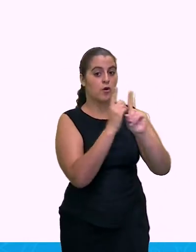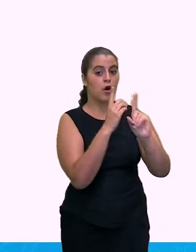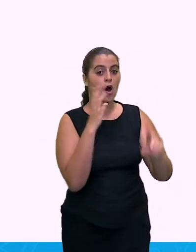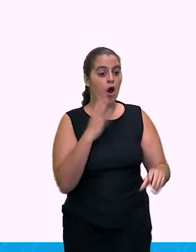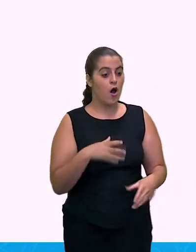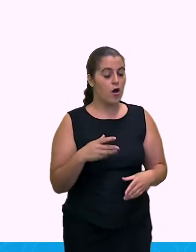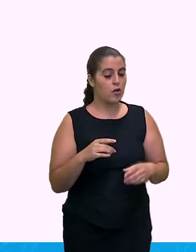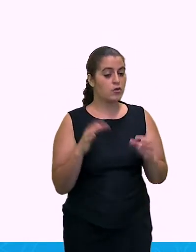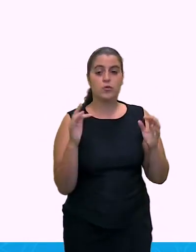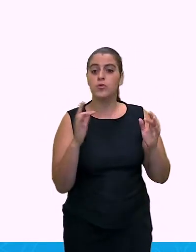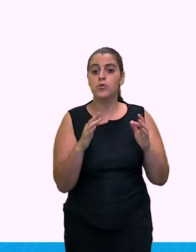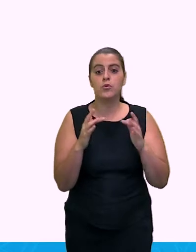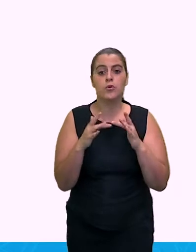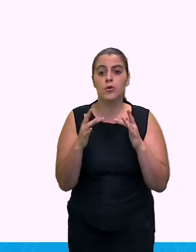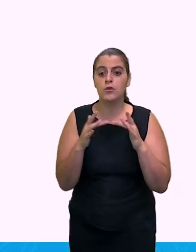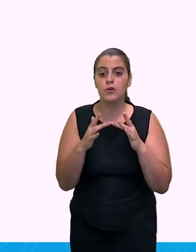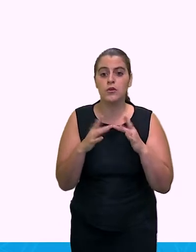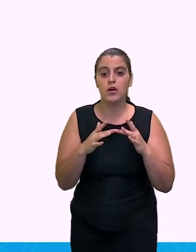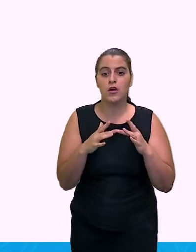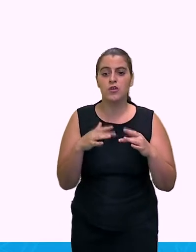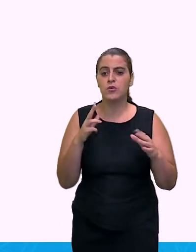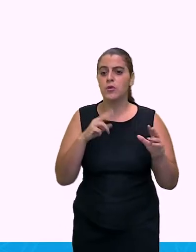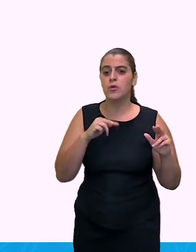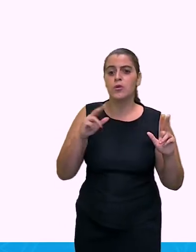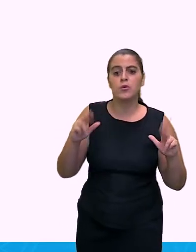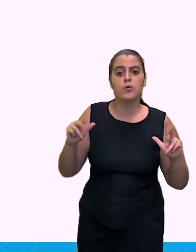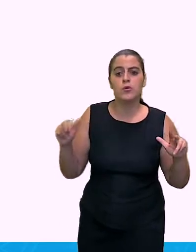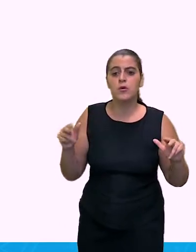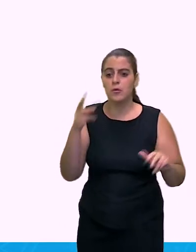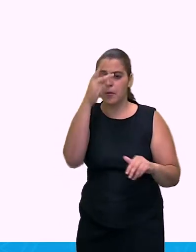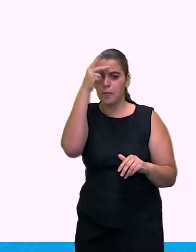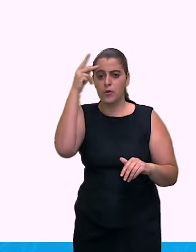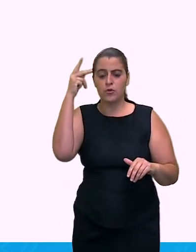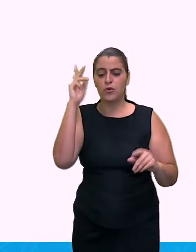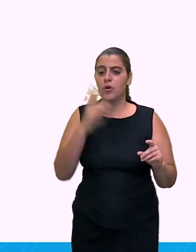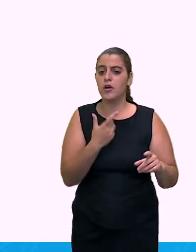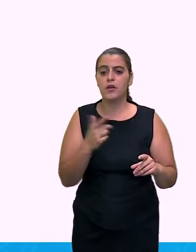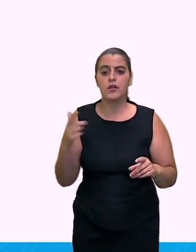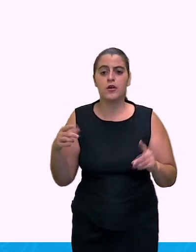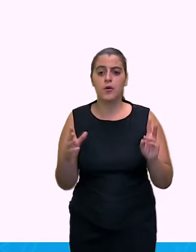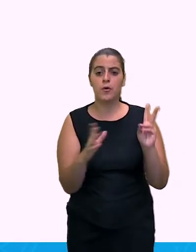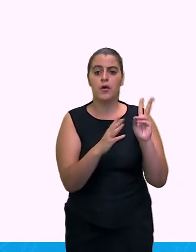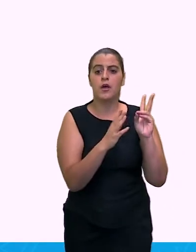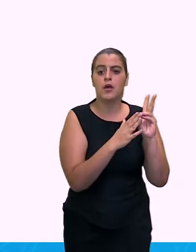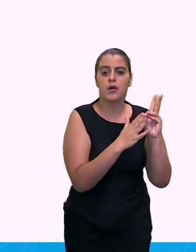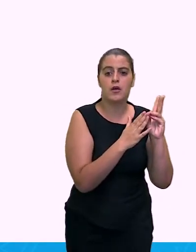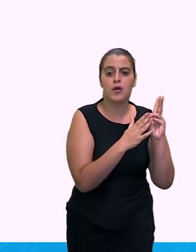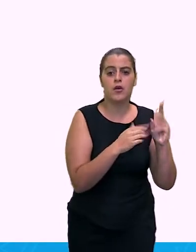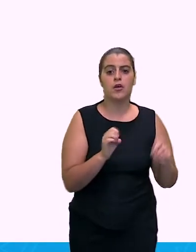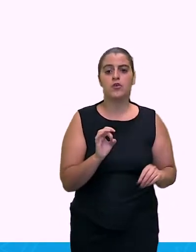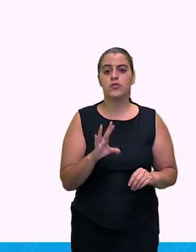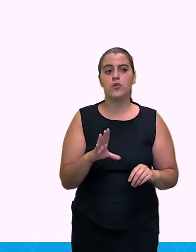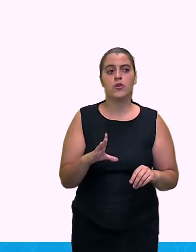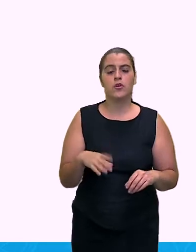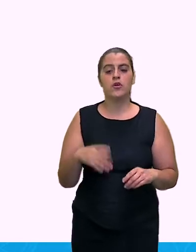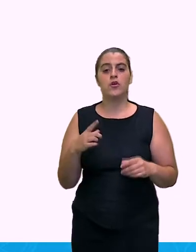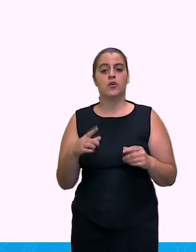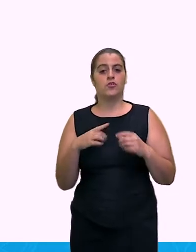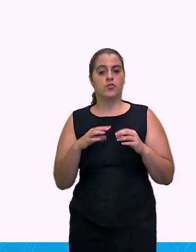contato ainda com ninguém de fora. Com ninguém mesmo. O contato que eles tinham eram com as